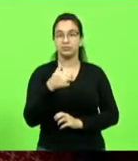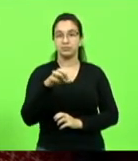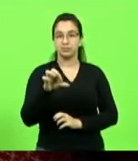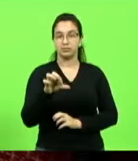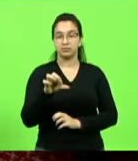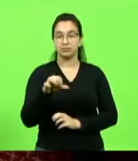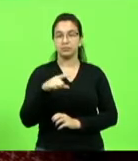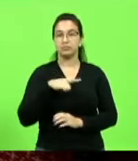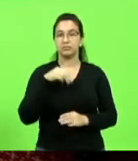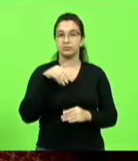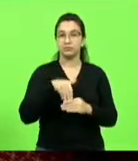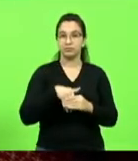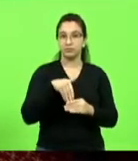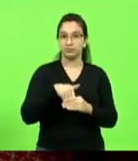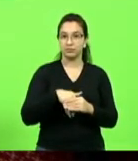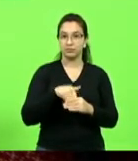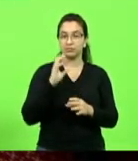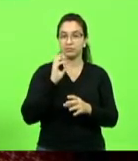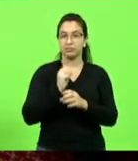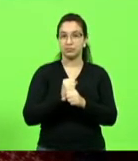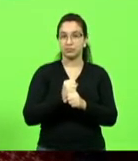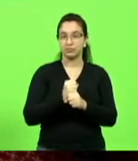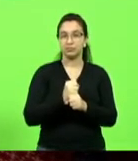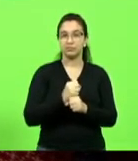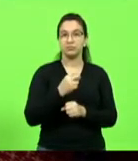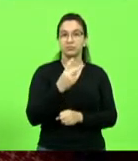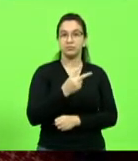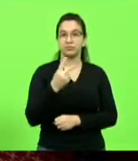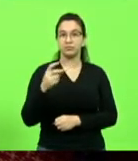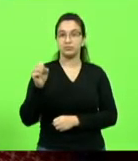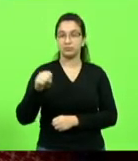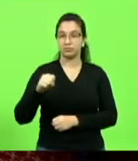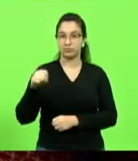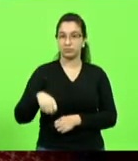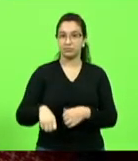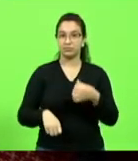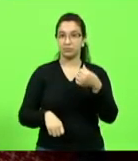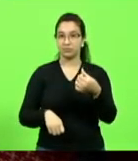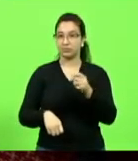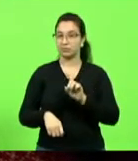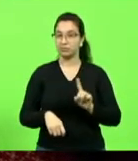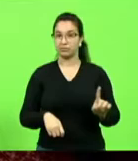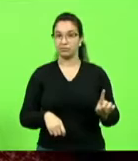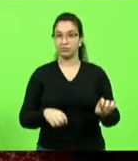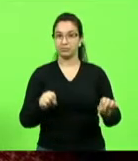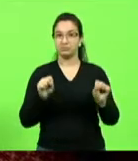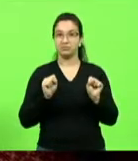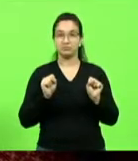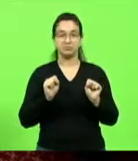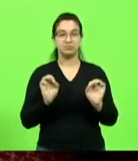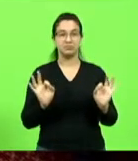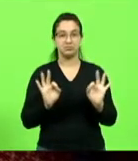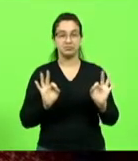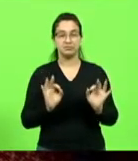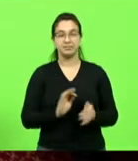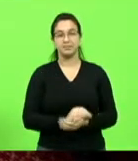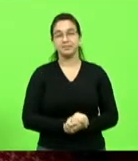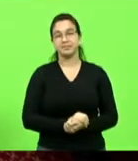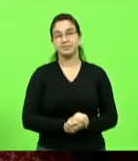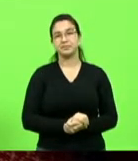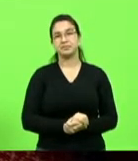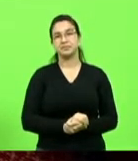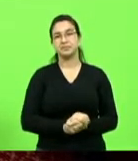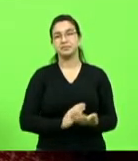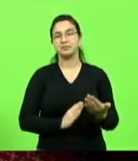votação. 22 votos sim, 6 votos não, e nenhuma abstenção. Foi aprovado por